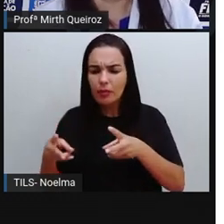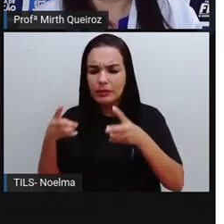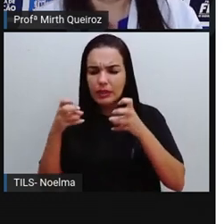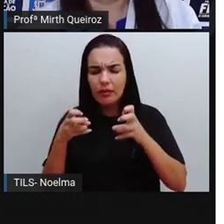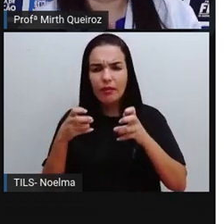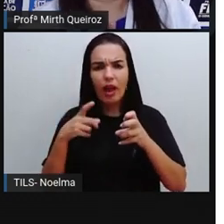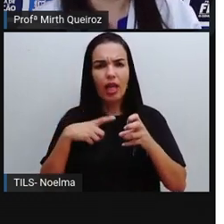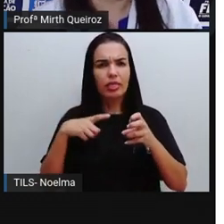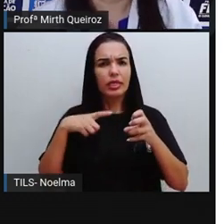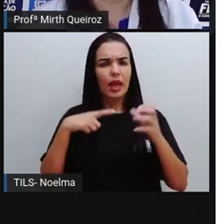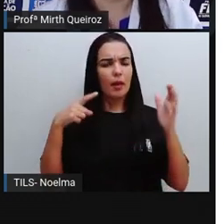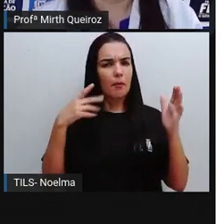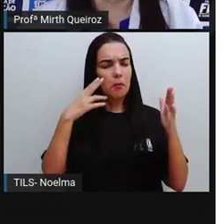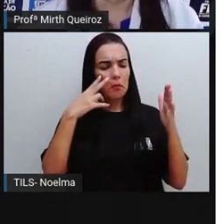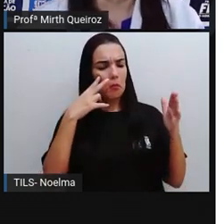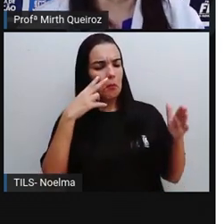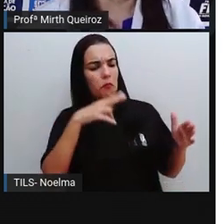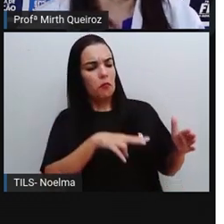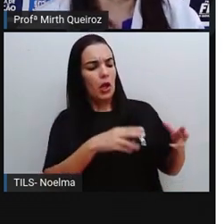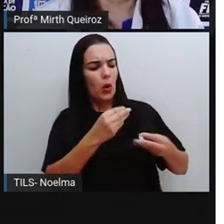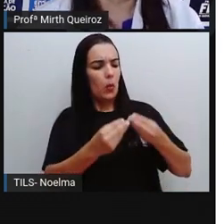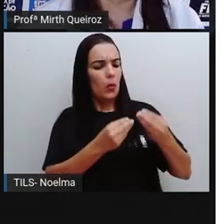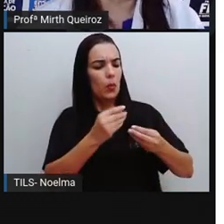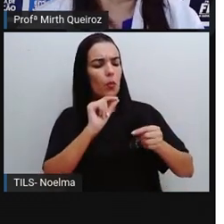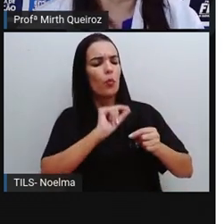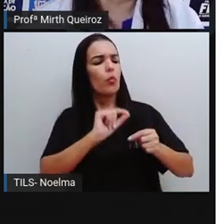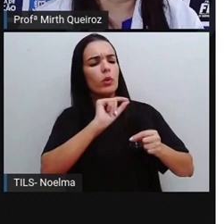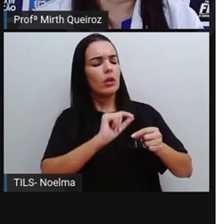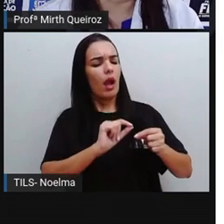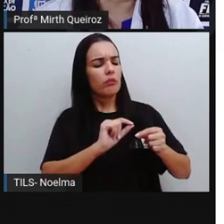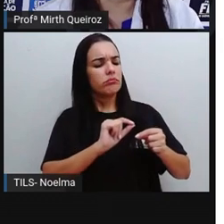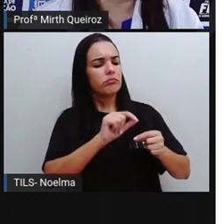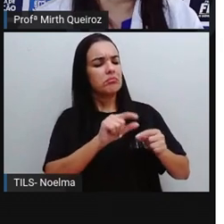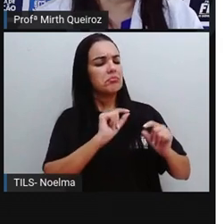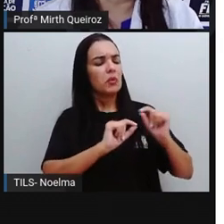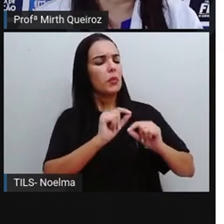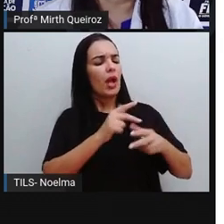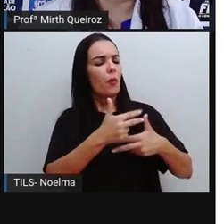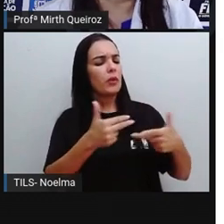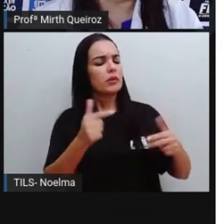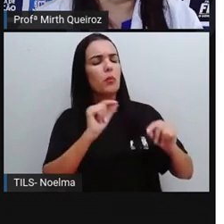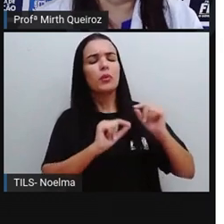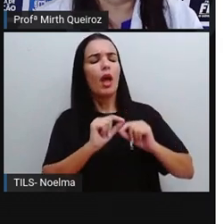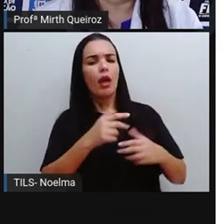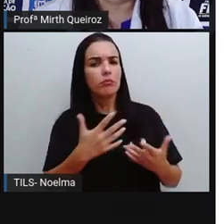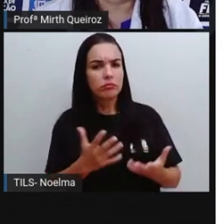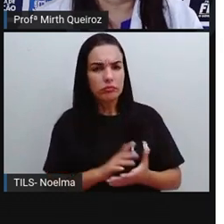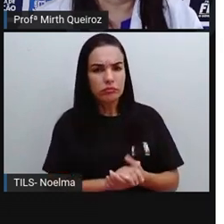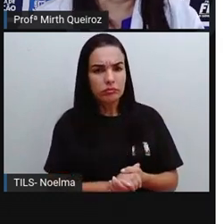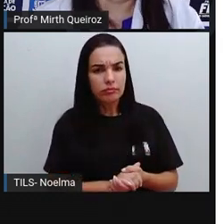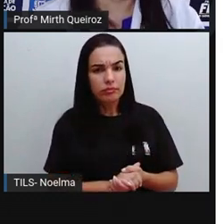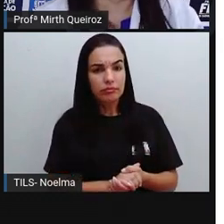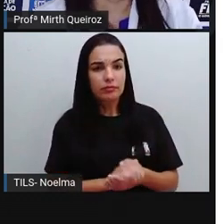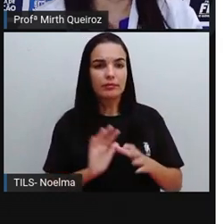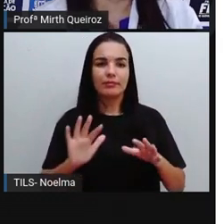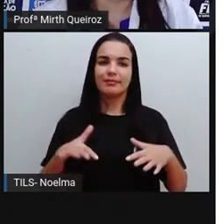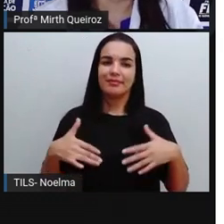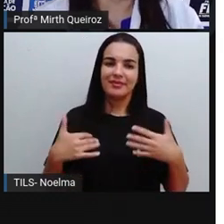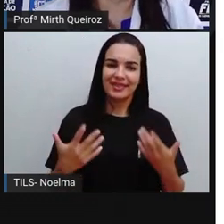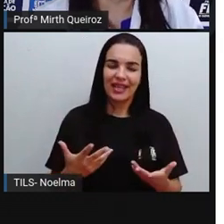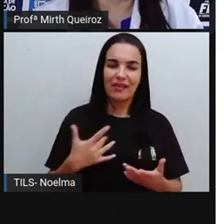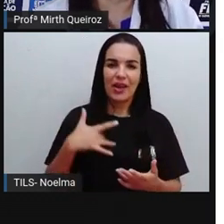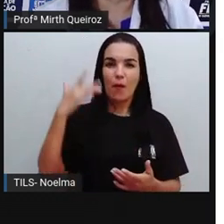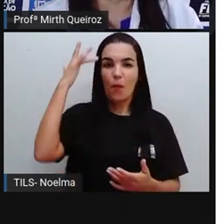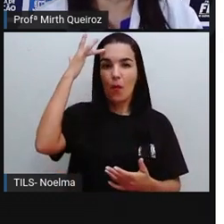e identificar, né? Que objeto se trata observando essa imagem? Eu acho que a segunda